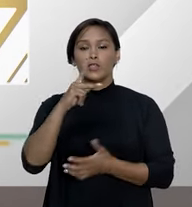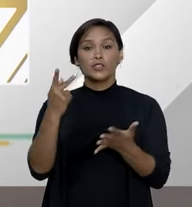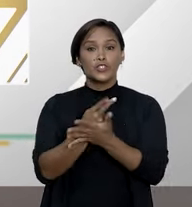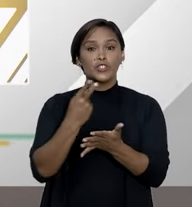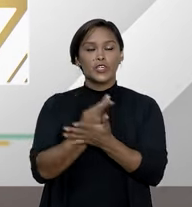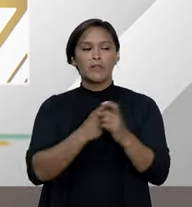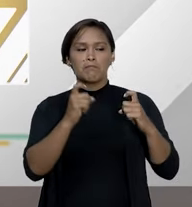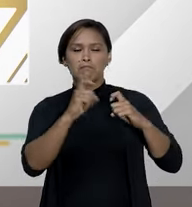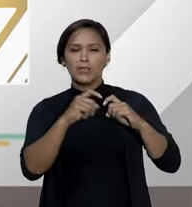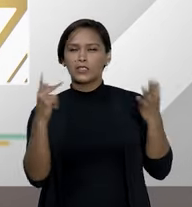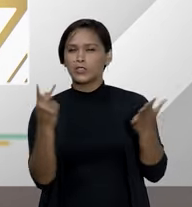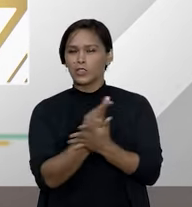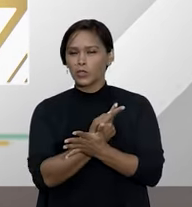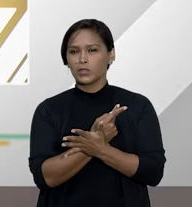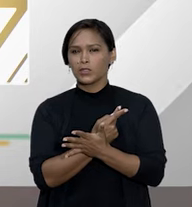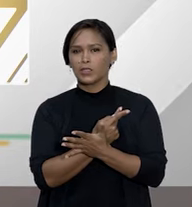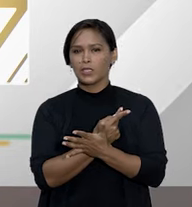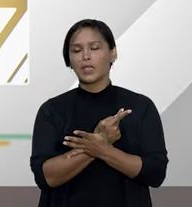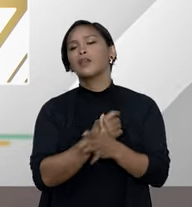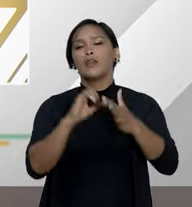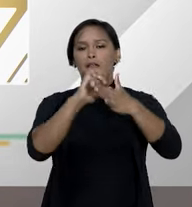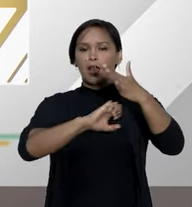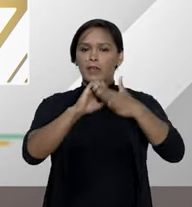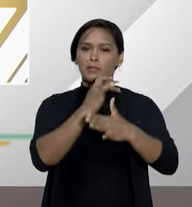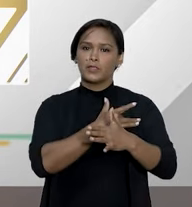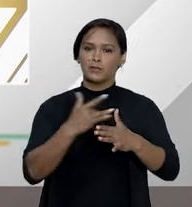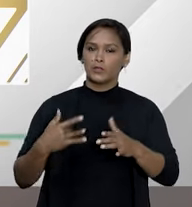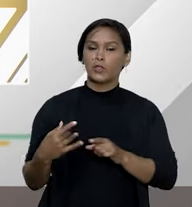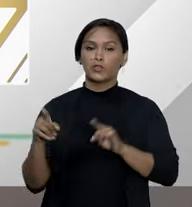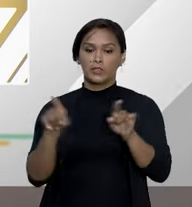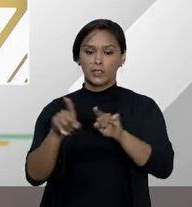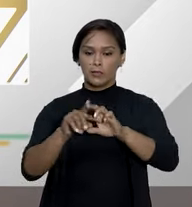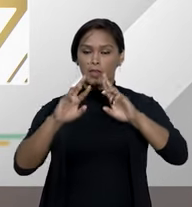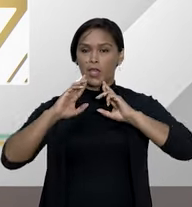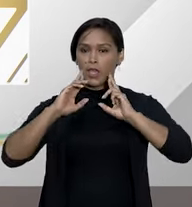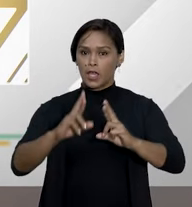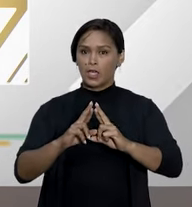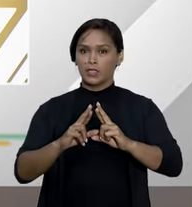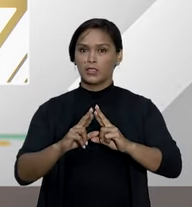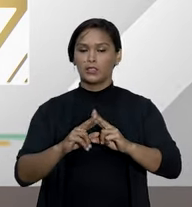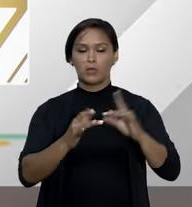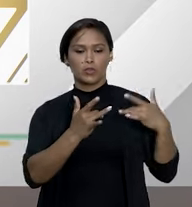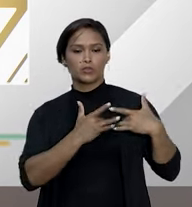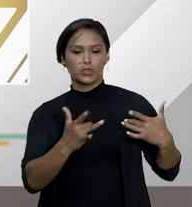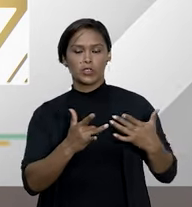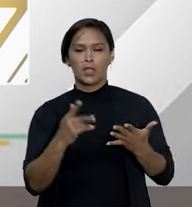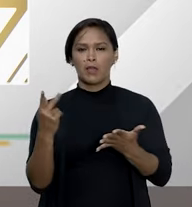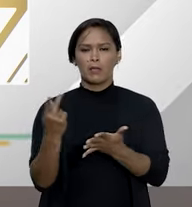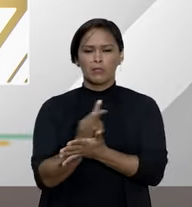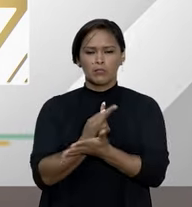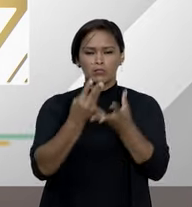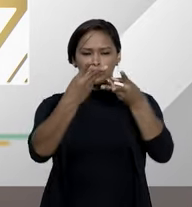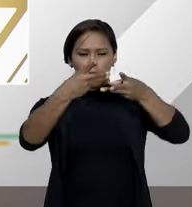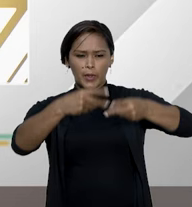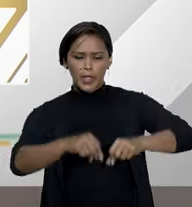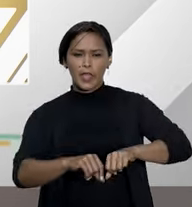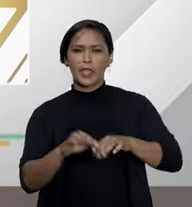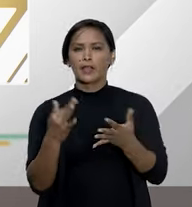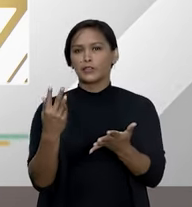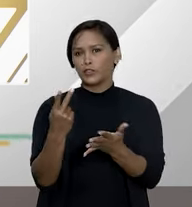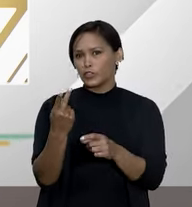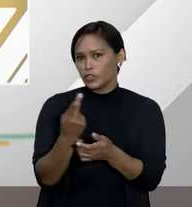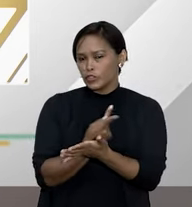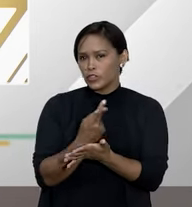médico a operadora de plano de saúde também responde de maneira solidária pelos danos decorrentes de falha